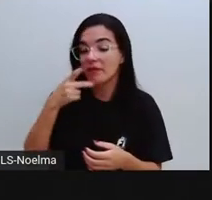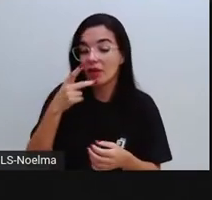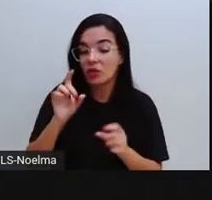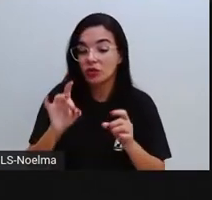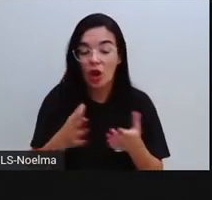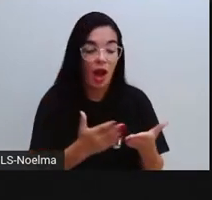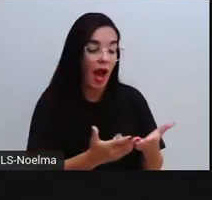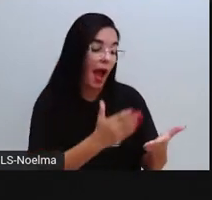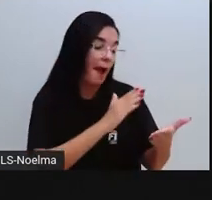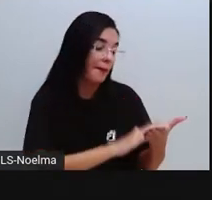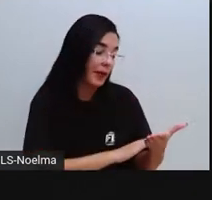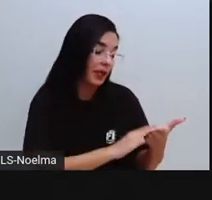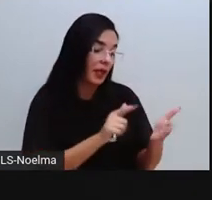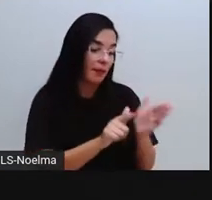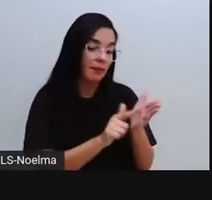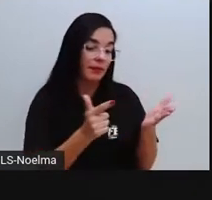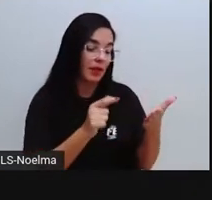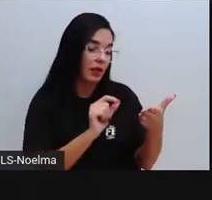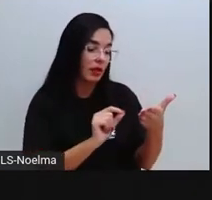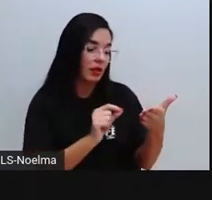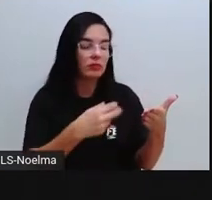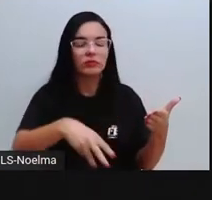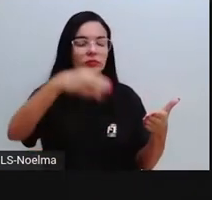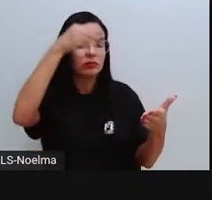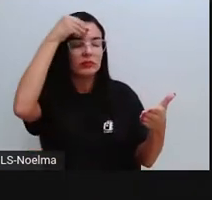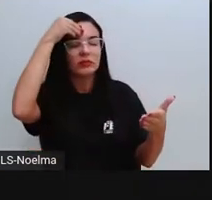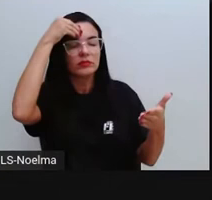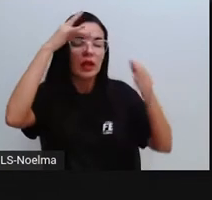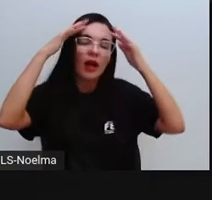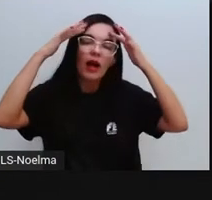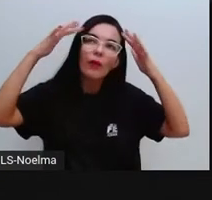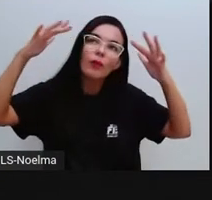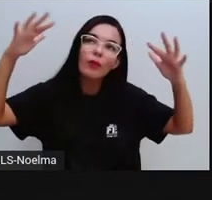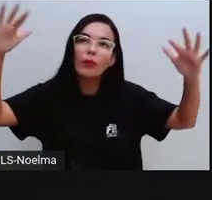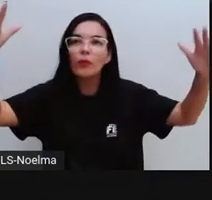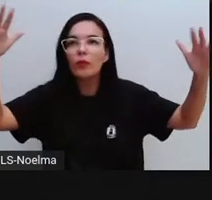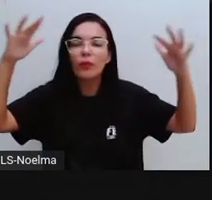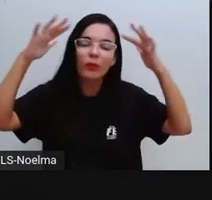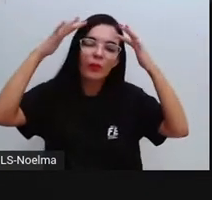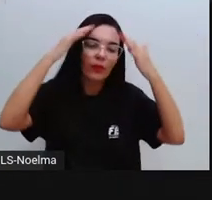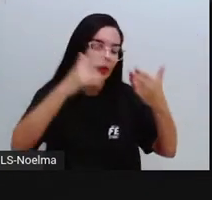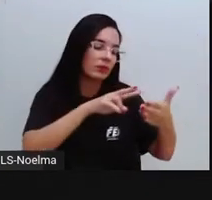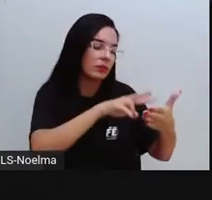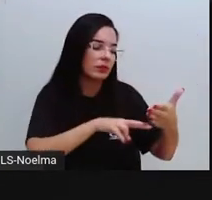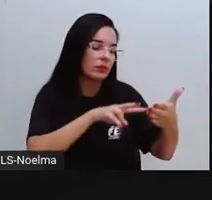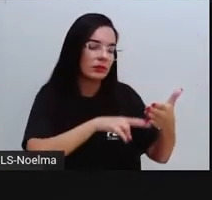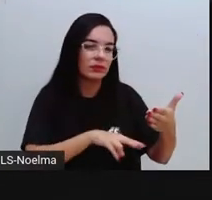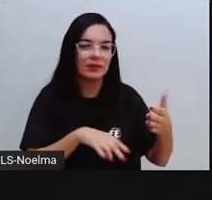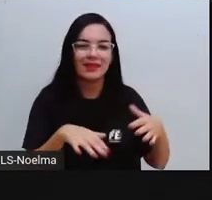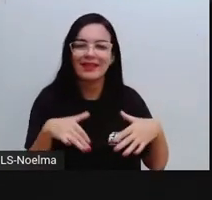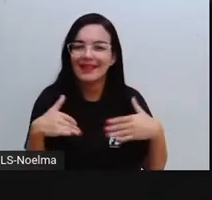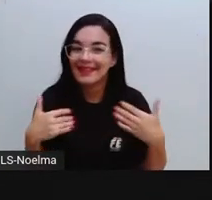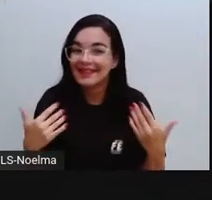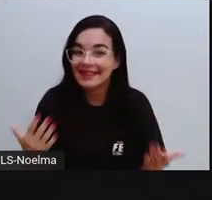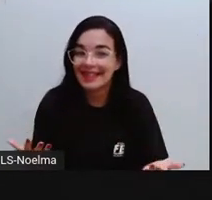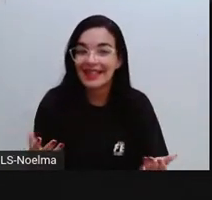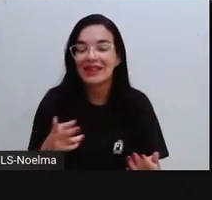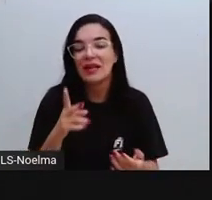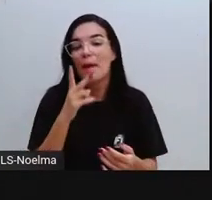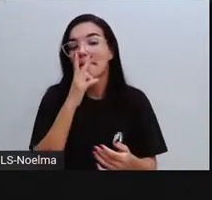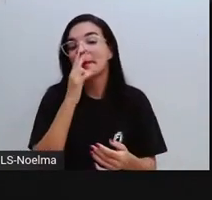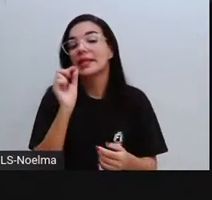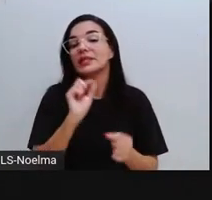abrir a primeira página, conectar no cérebro e navegar pela imaginação. Geralmente, a charge, ela vem